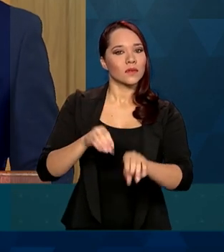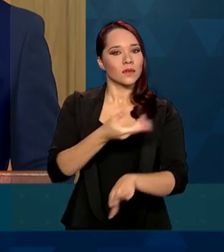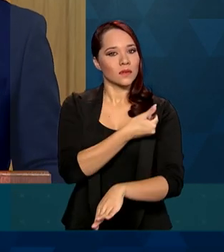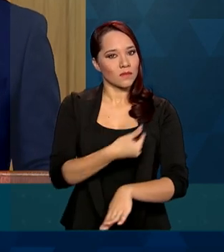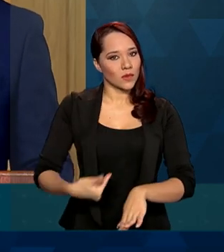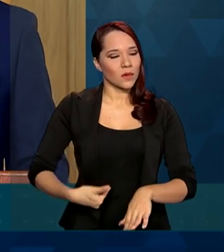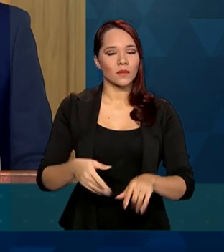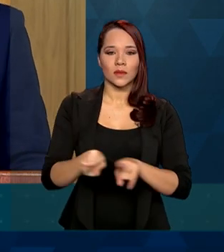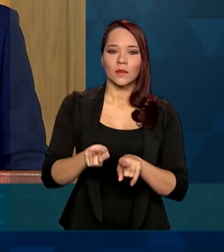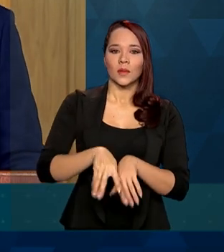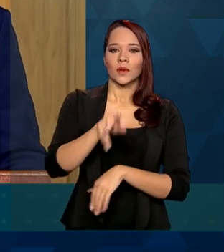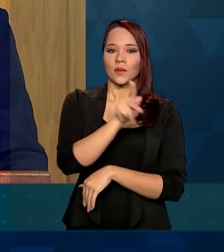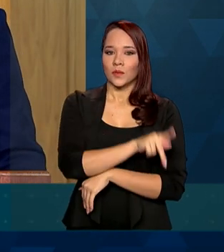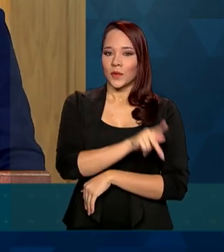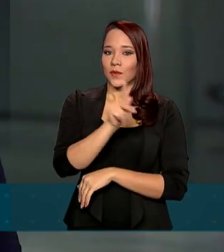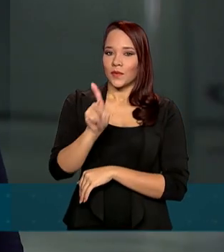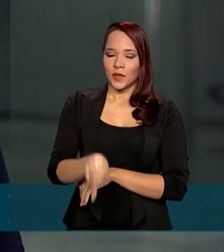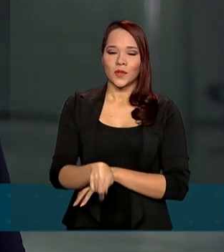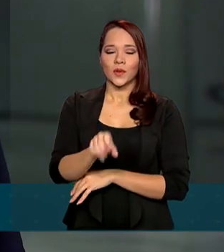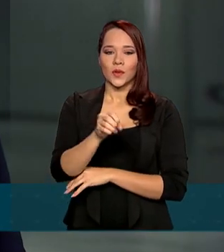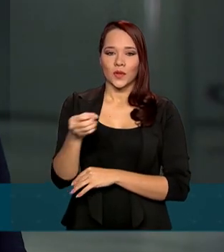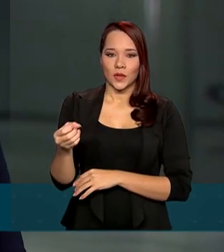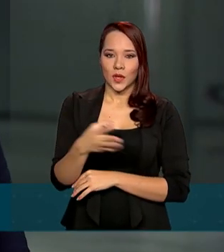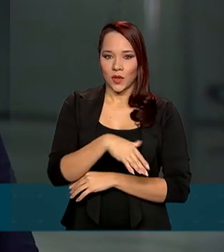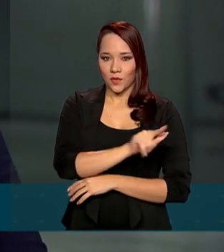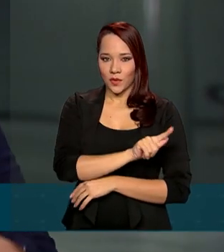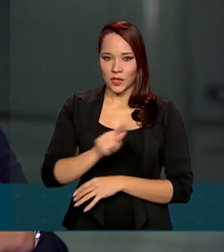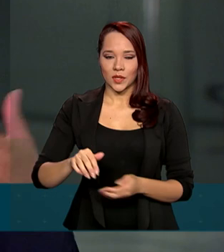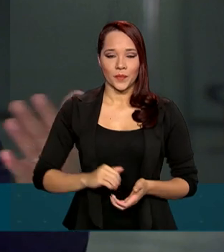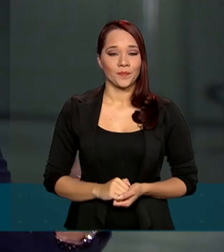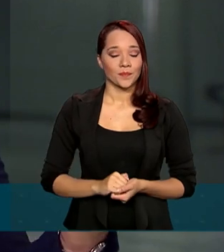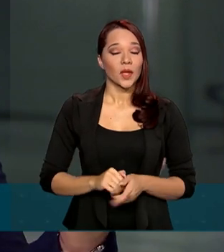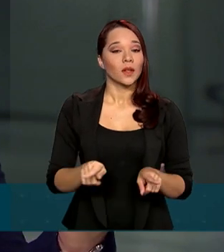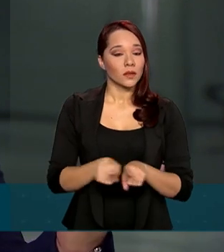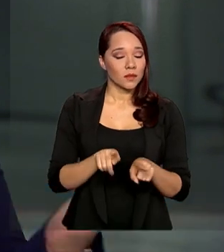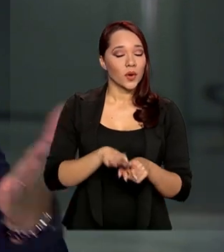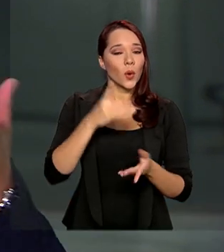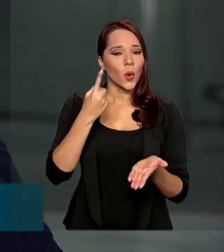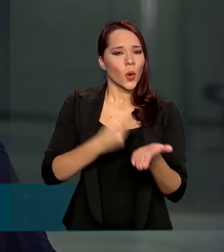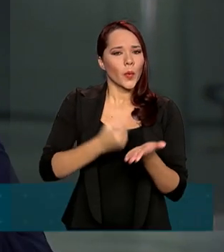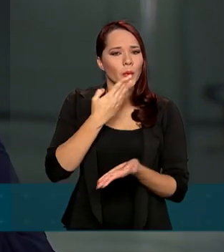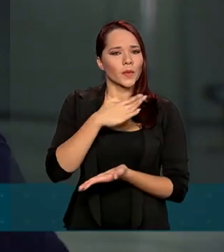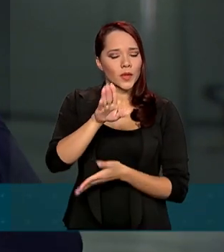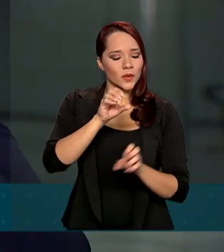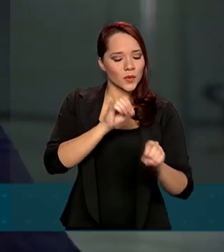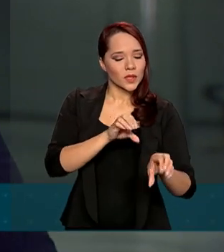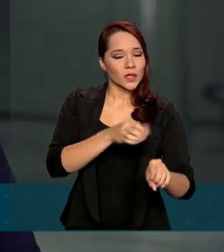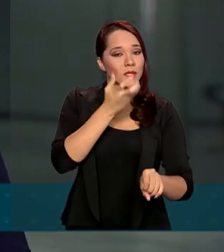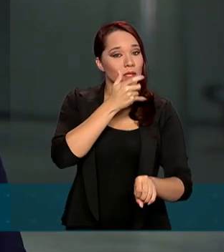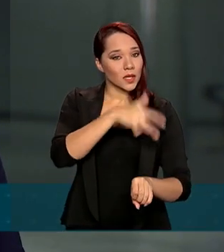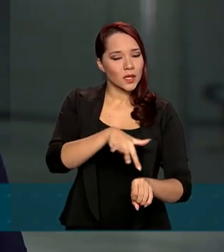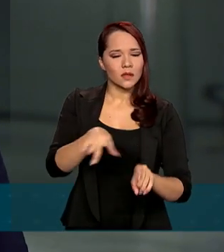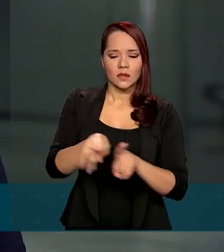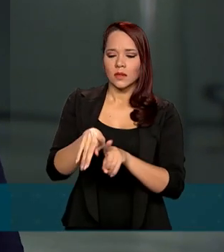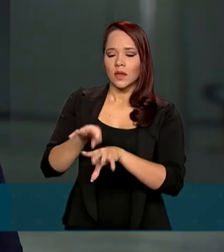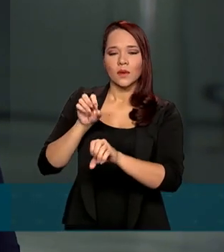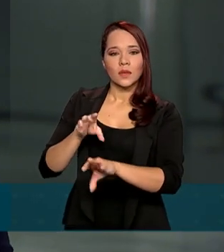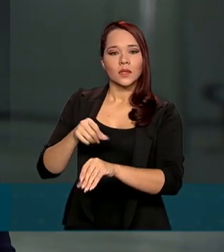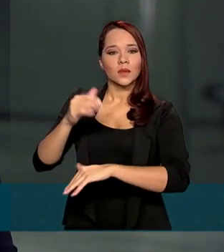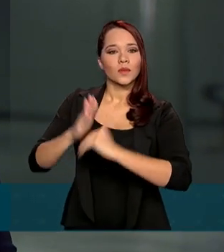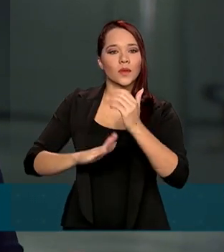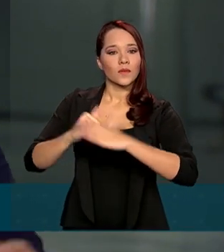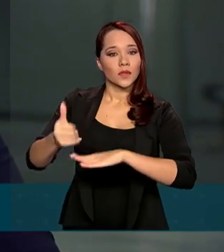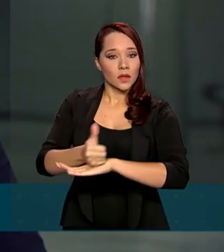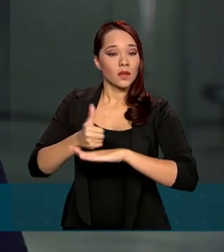e do professor na nova gestão. O ministro assumiu ainda um compromisso com a educação das crianças e com o ensino profissionalizante.